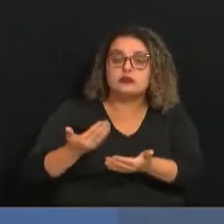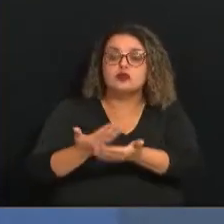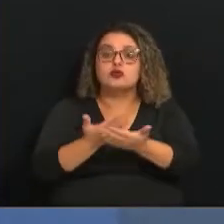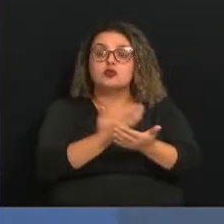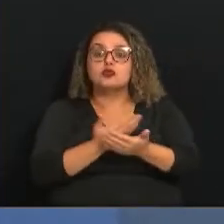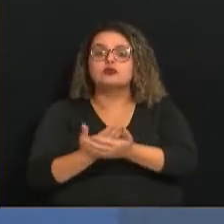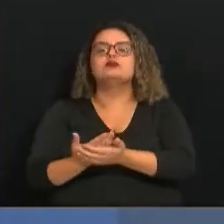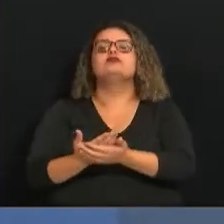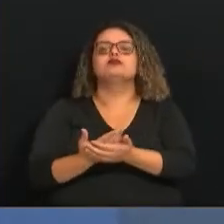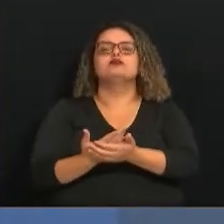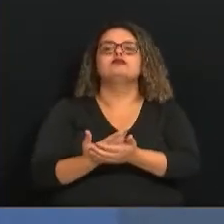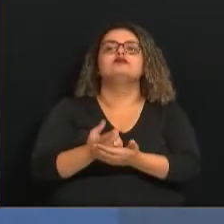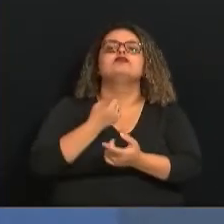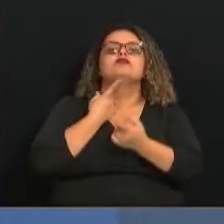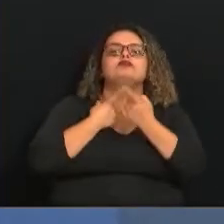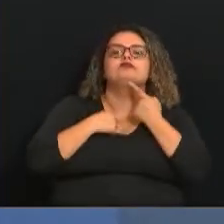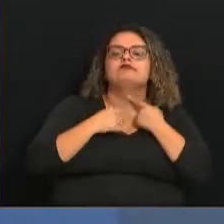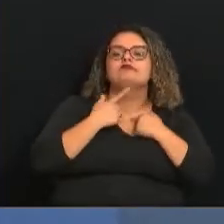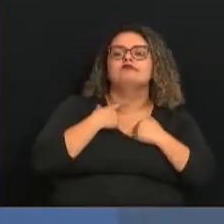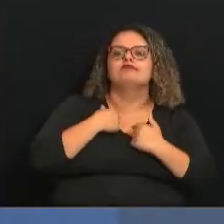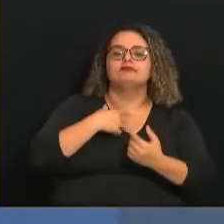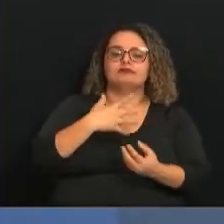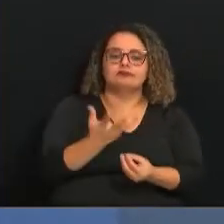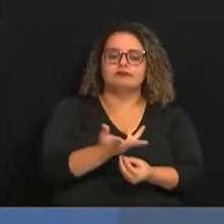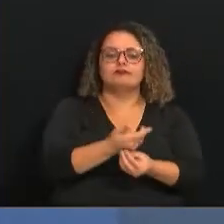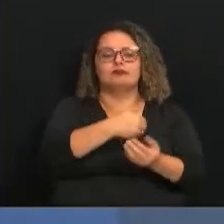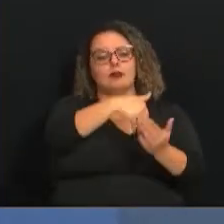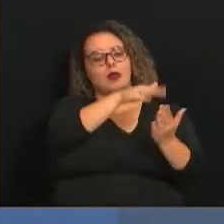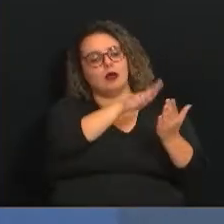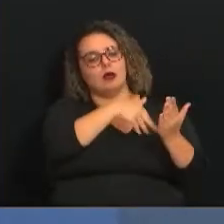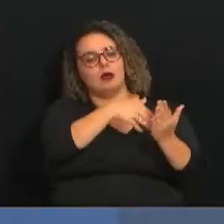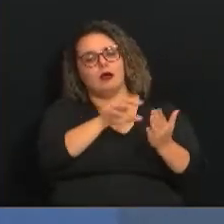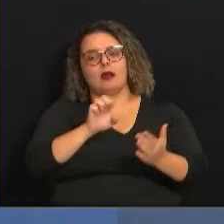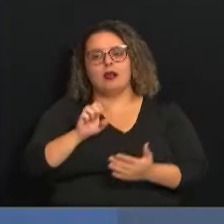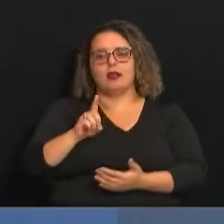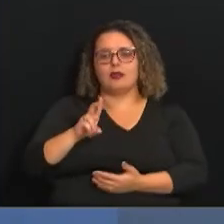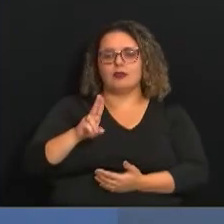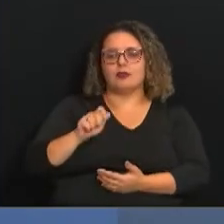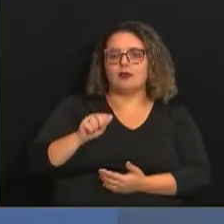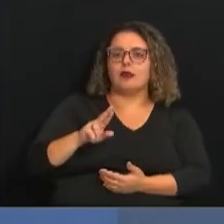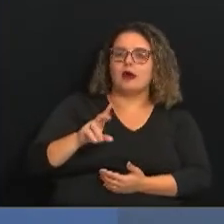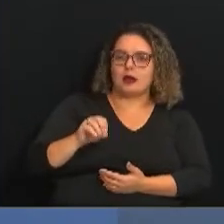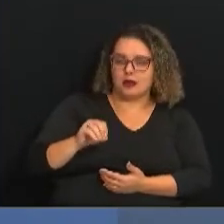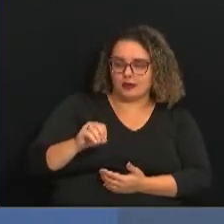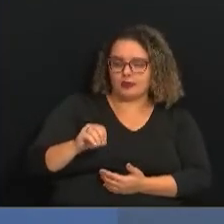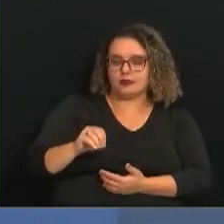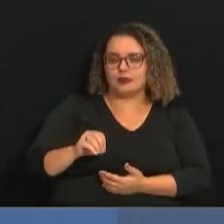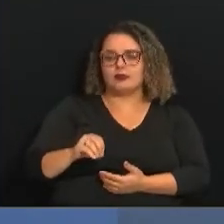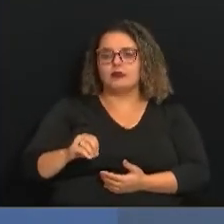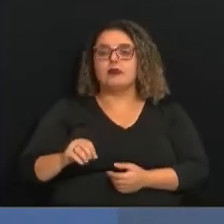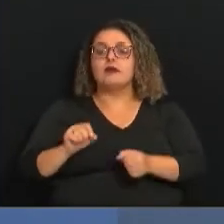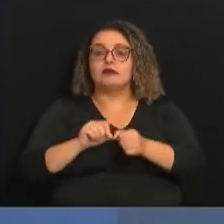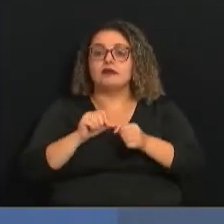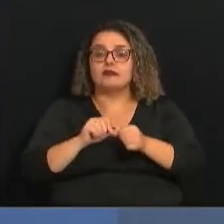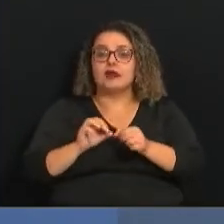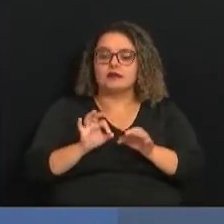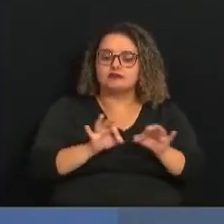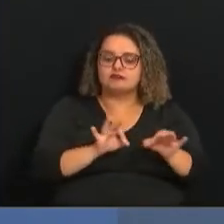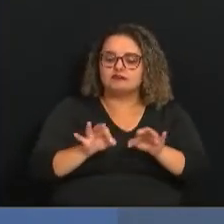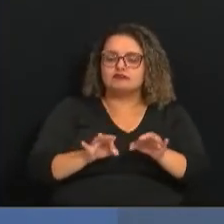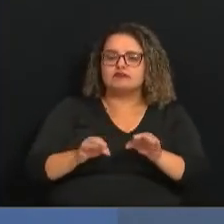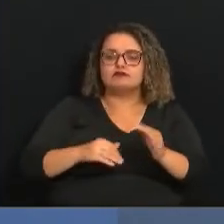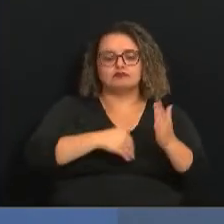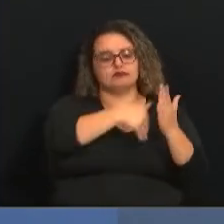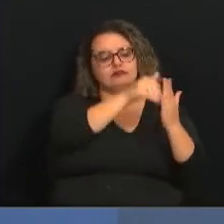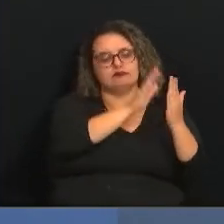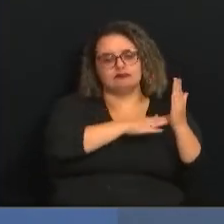interesse pelas obras do pintor Edward Roper e foi realizado um recorte na produção artística do pintor em